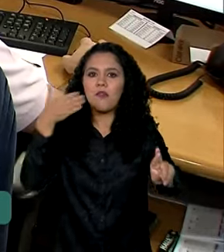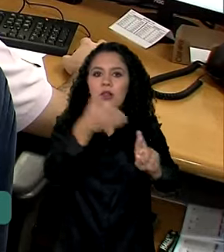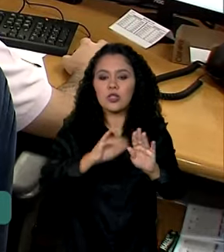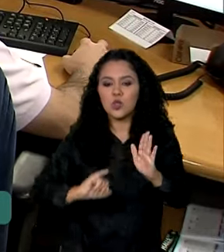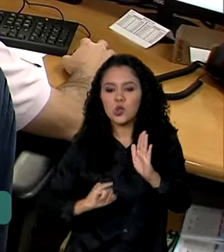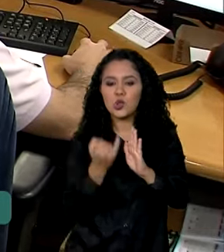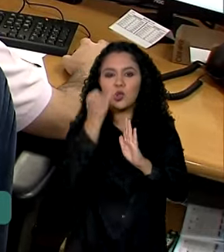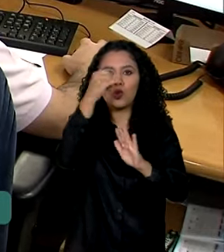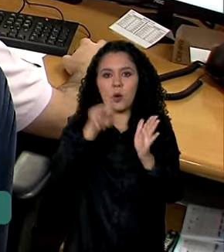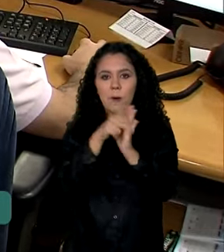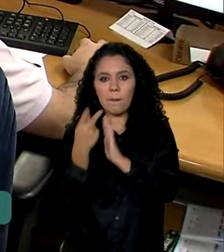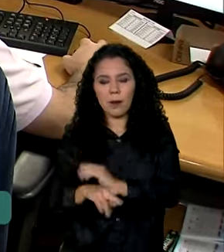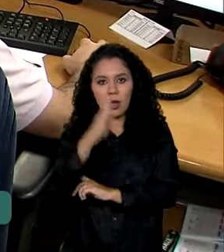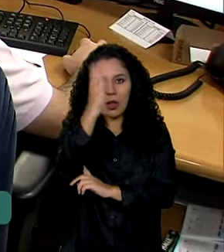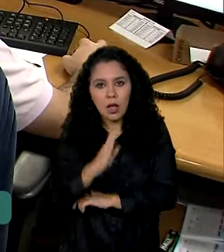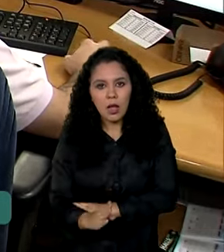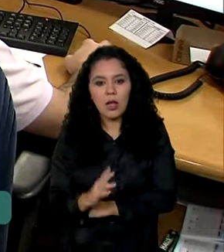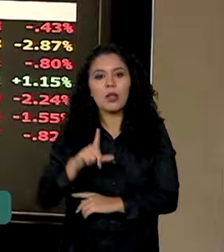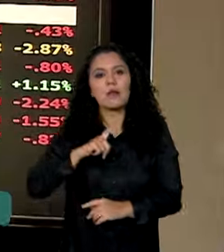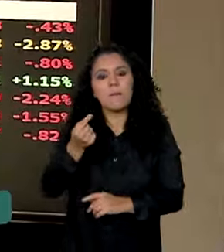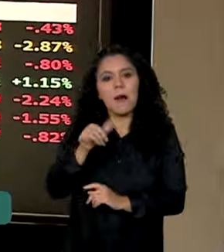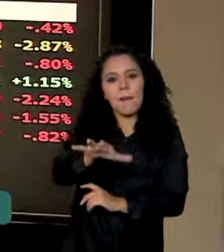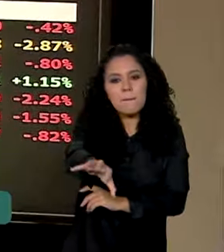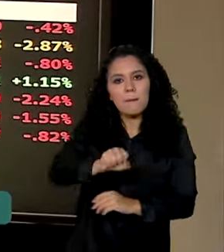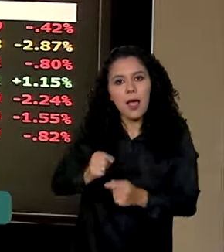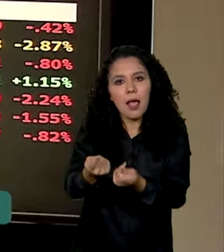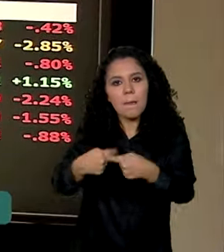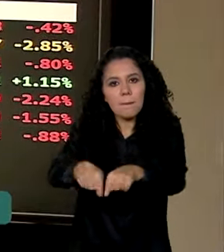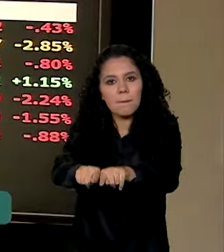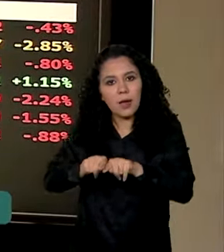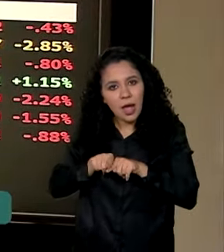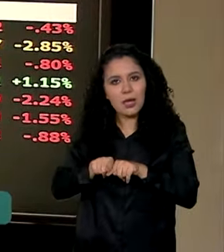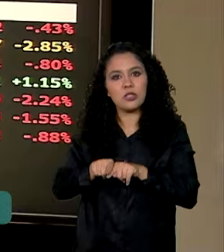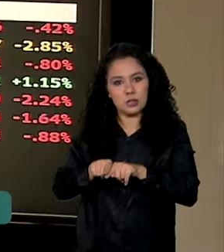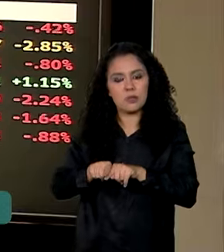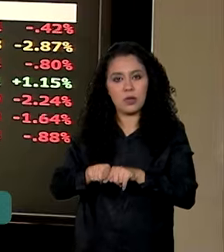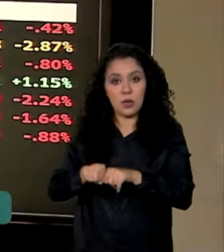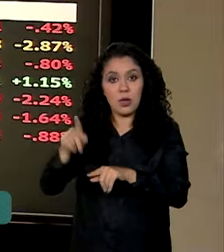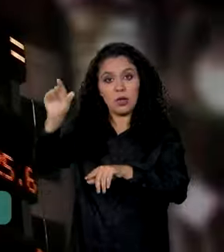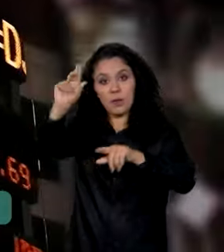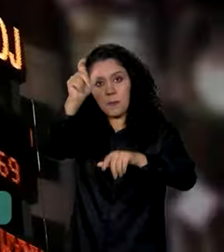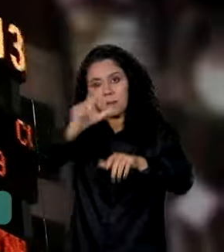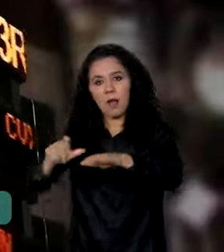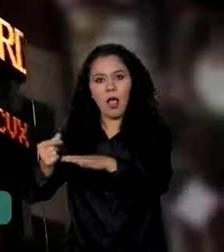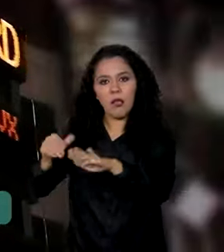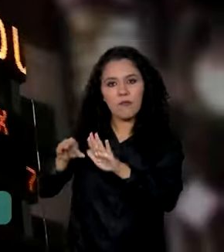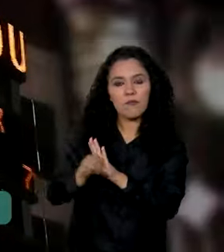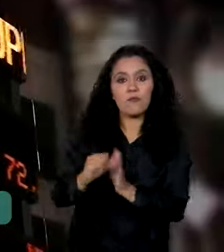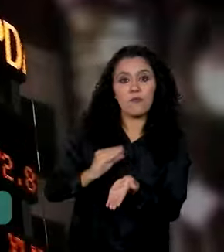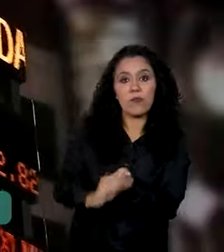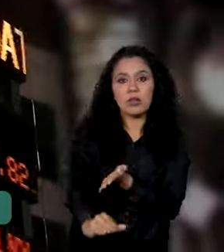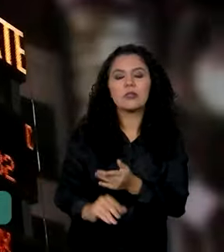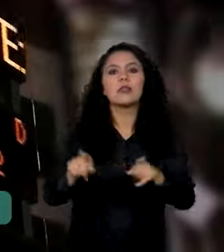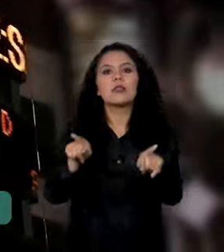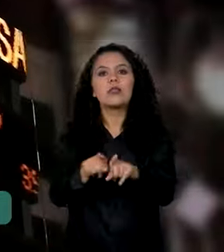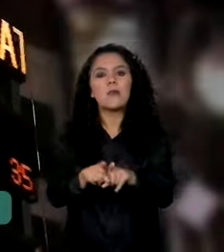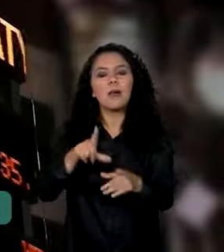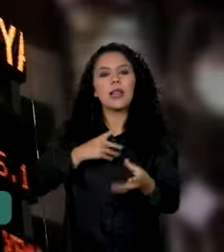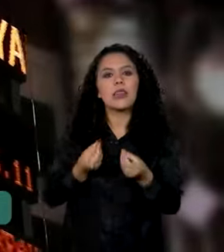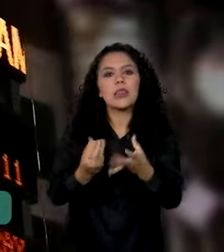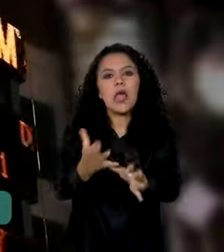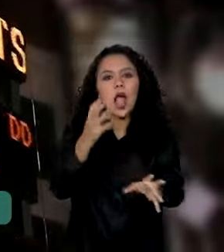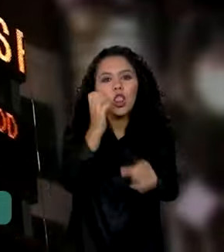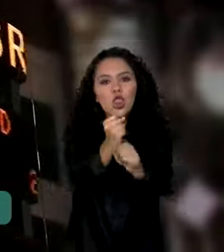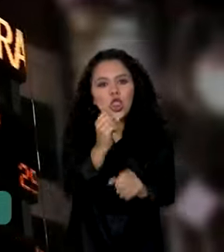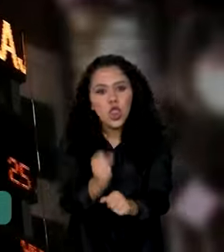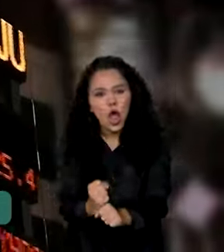que representam o custo para o governo pegar dinheiro emprestado dos investidores. As agências também atribuem notas aos